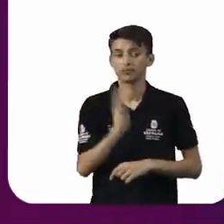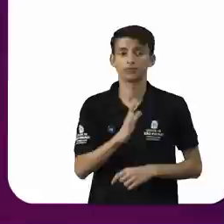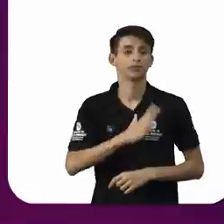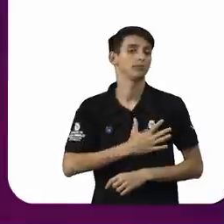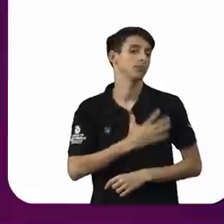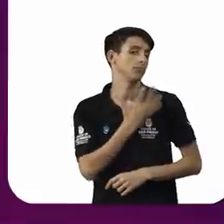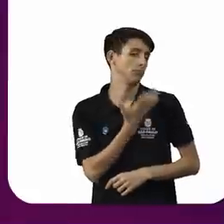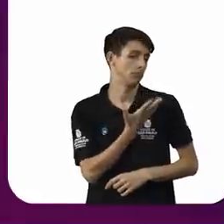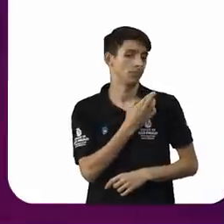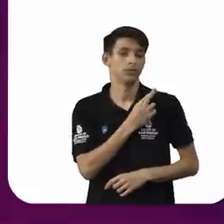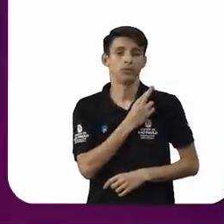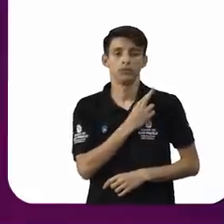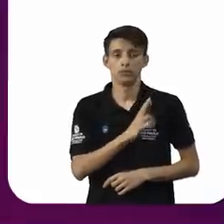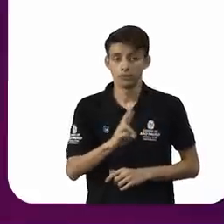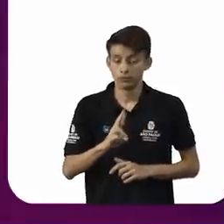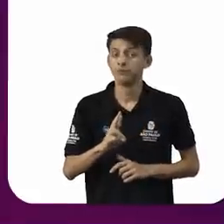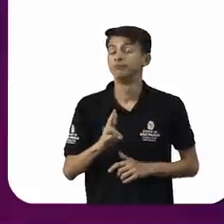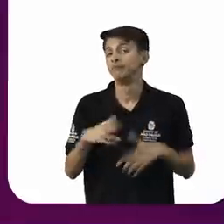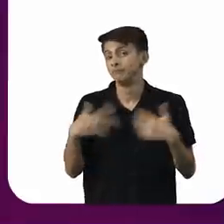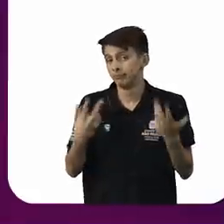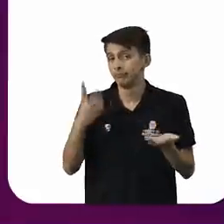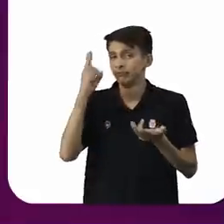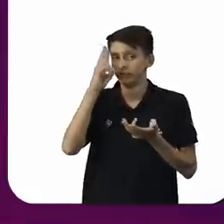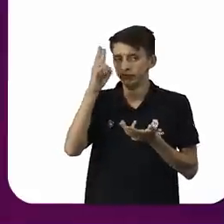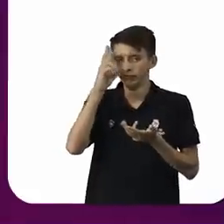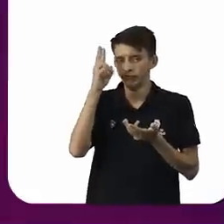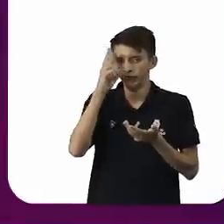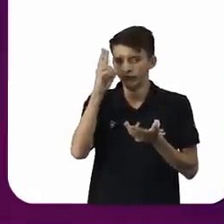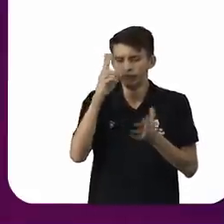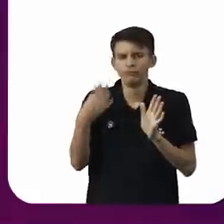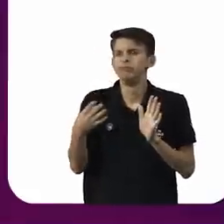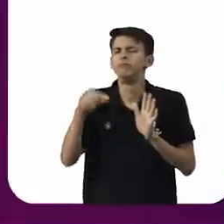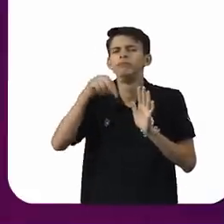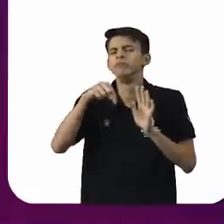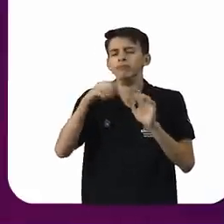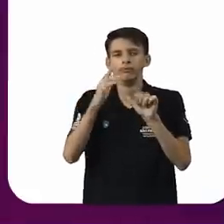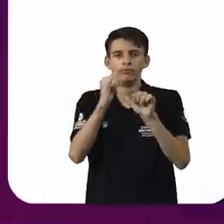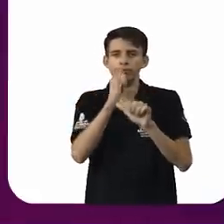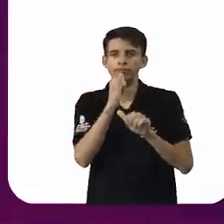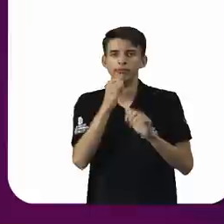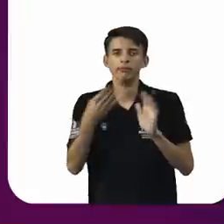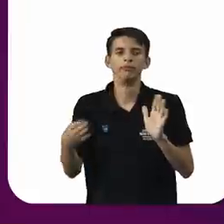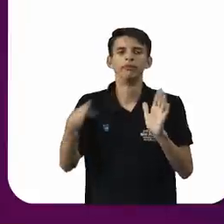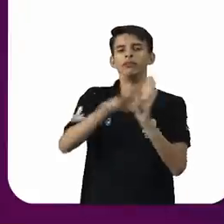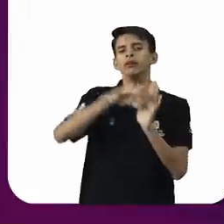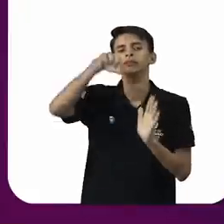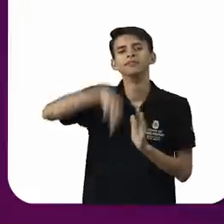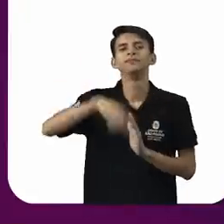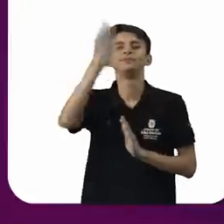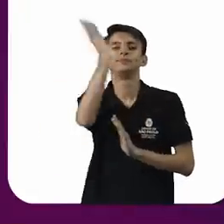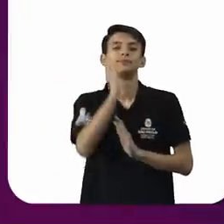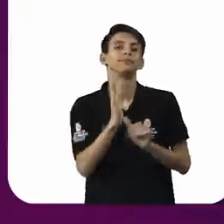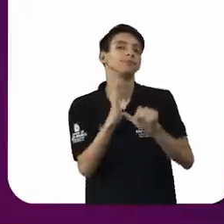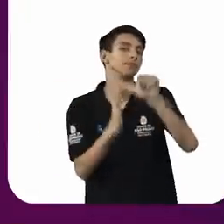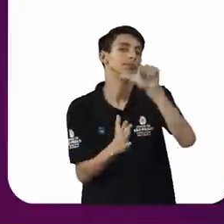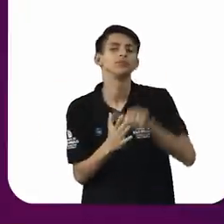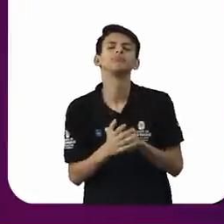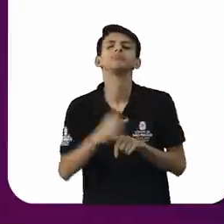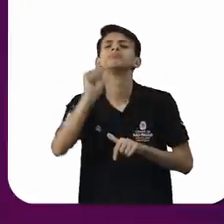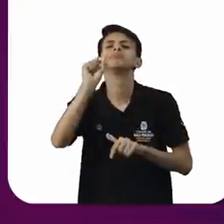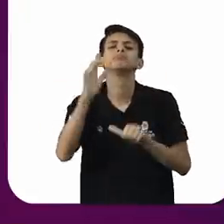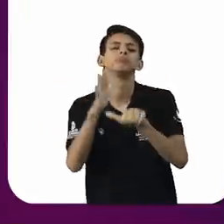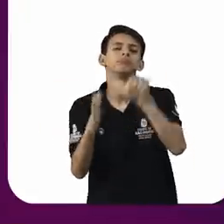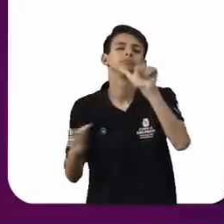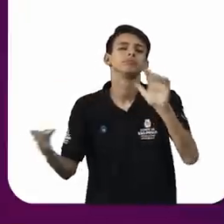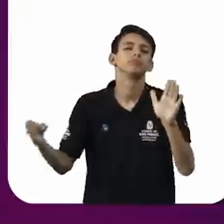religiosa, ela tem componentes históricos. Quem chegou no Brasil primeiro para invadi-lo? Como é foi a invasão do Brasil? Quem